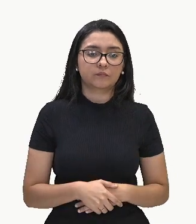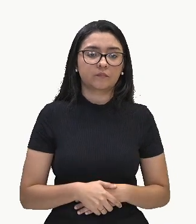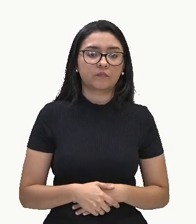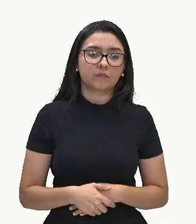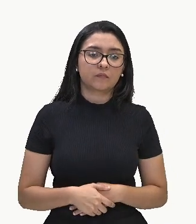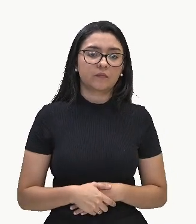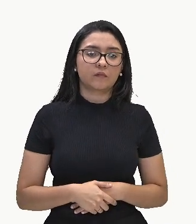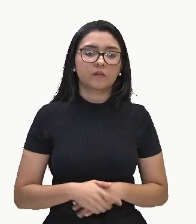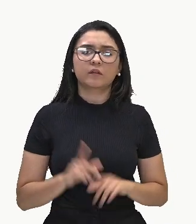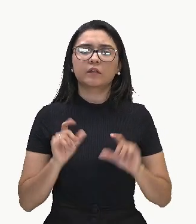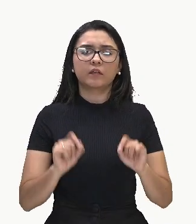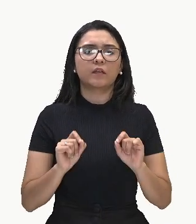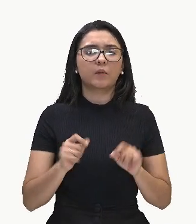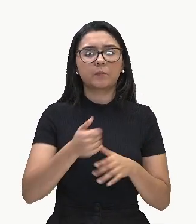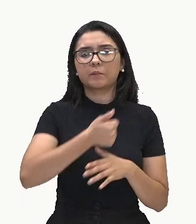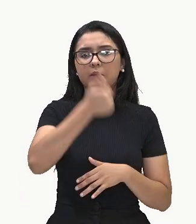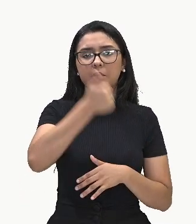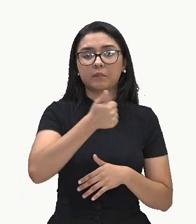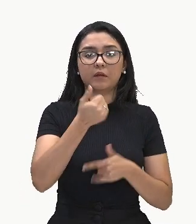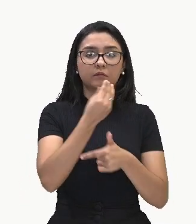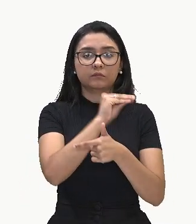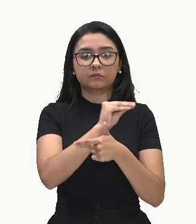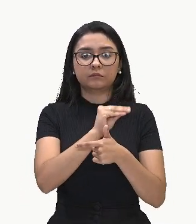Quem é o primeiro termo do dividendo?